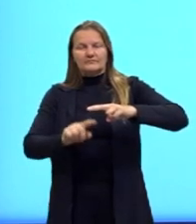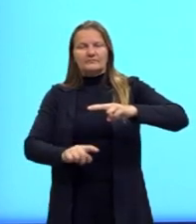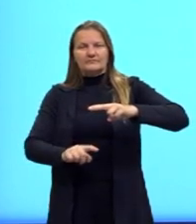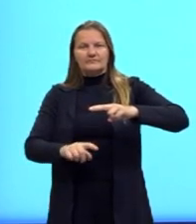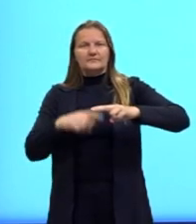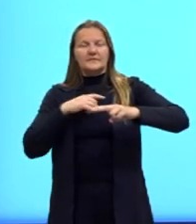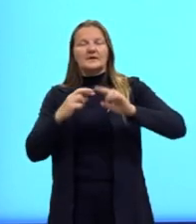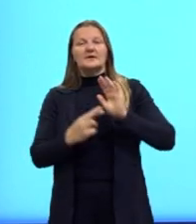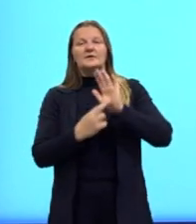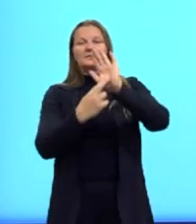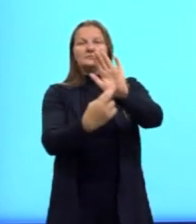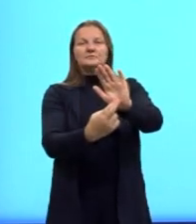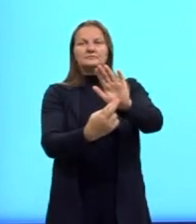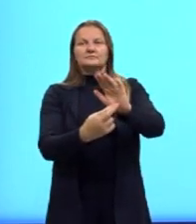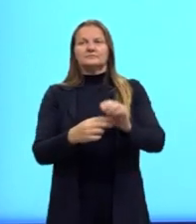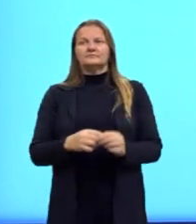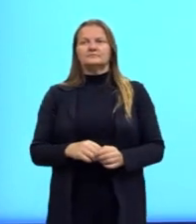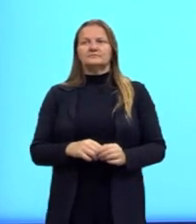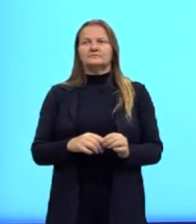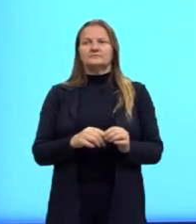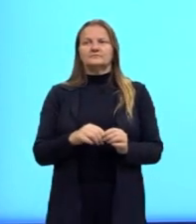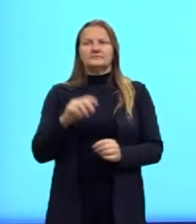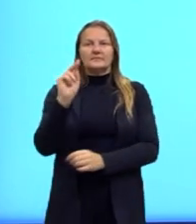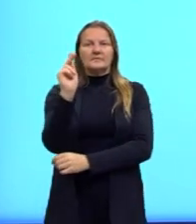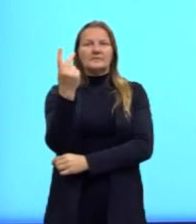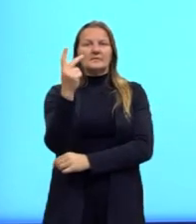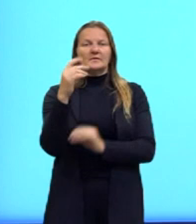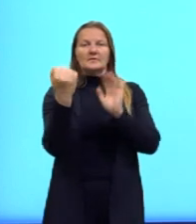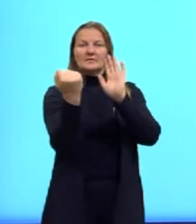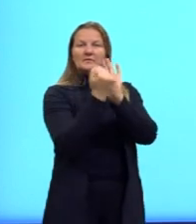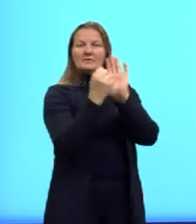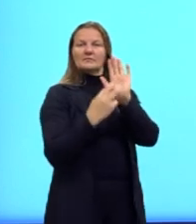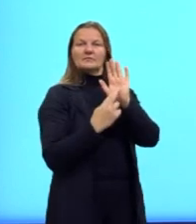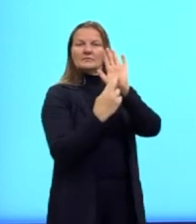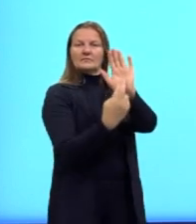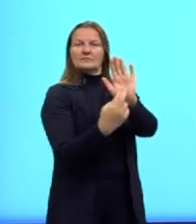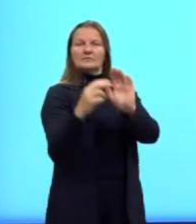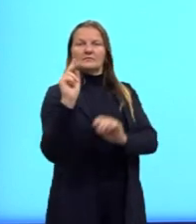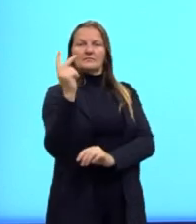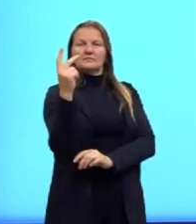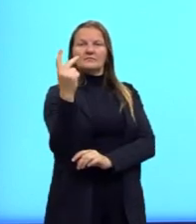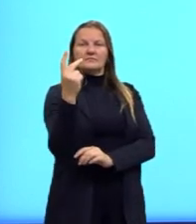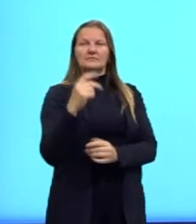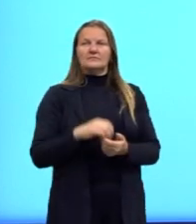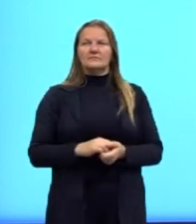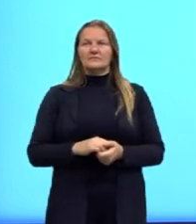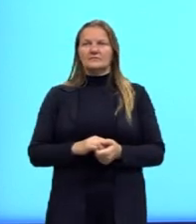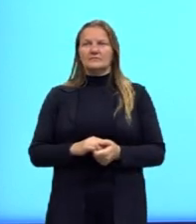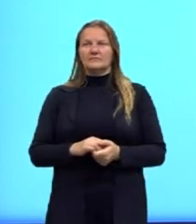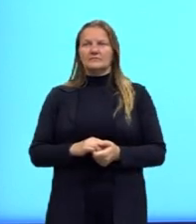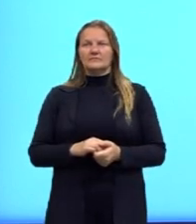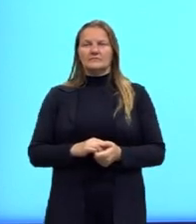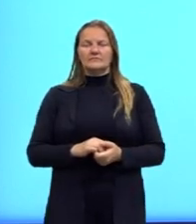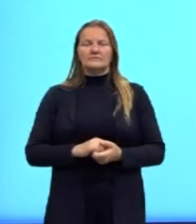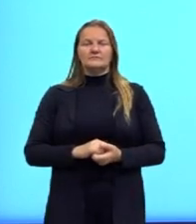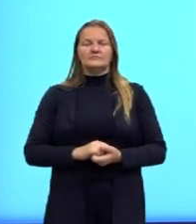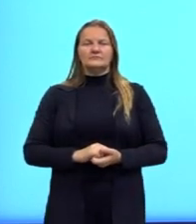representar essa altura, então, por H. E primeiro nós vamos descobrir essa medida H.